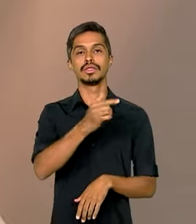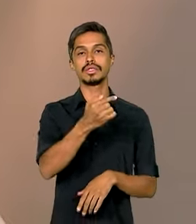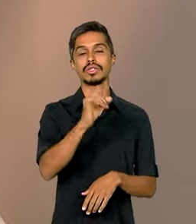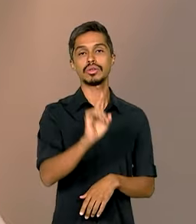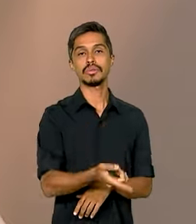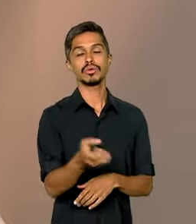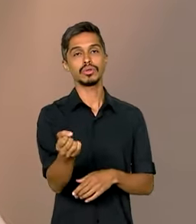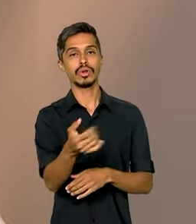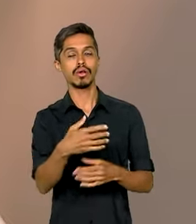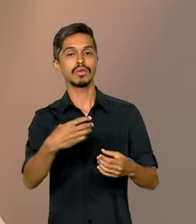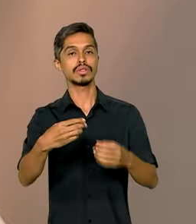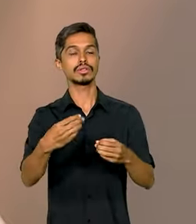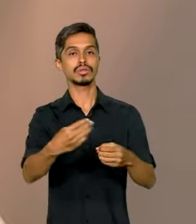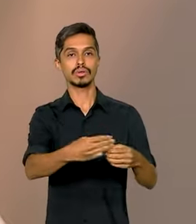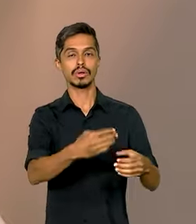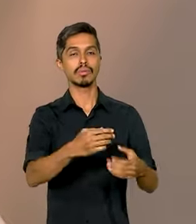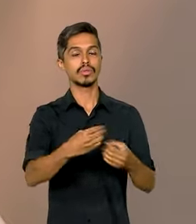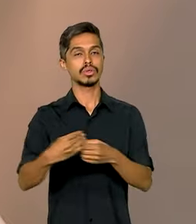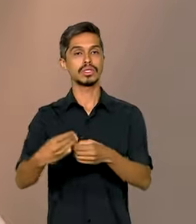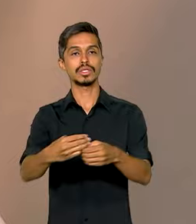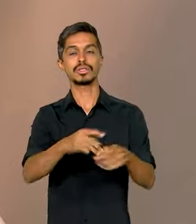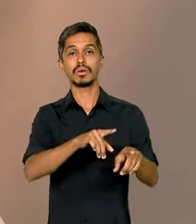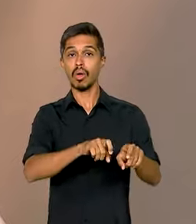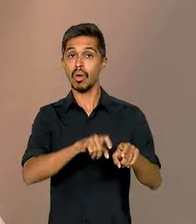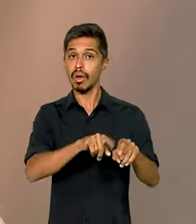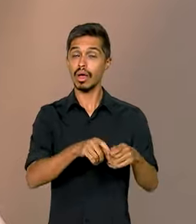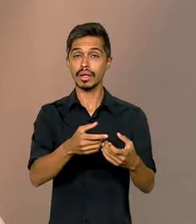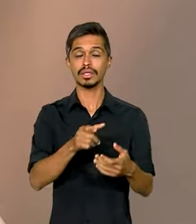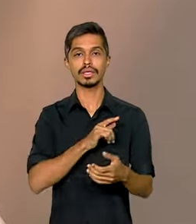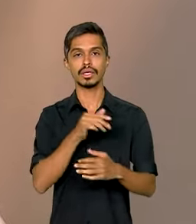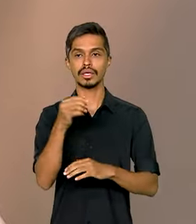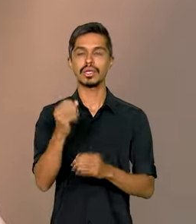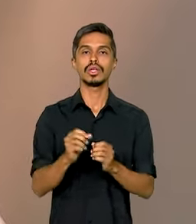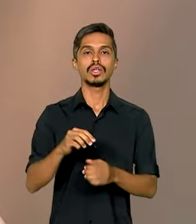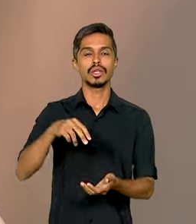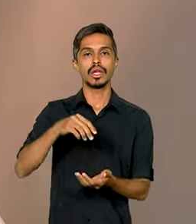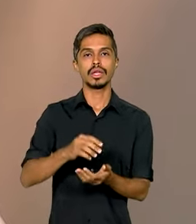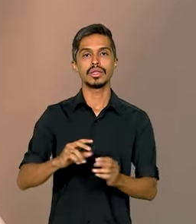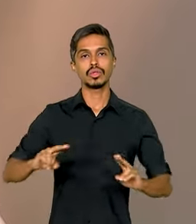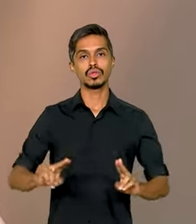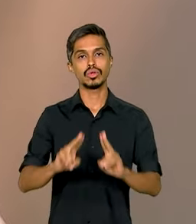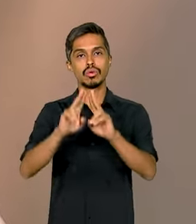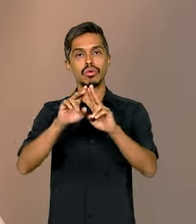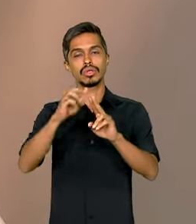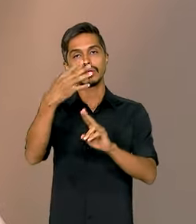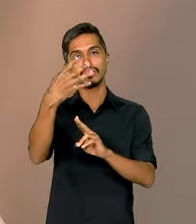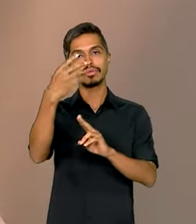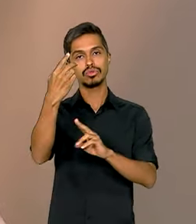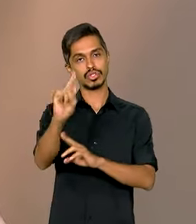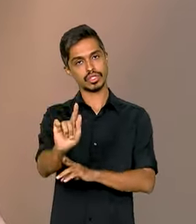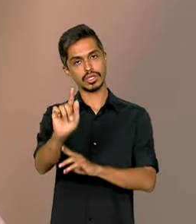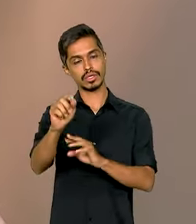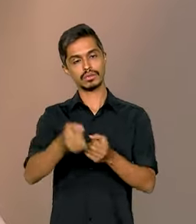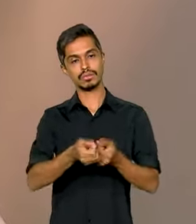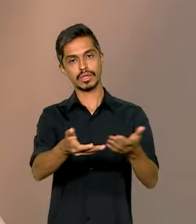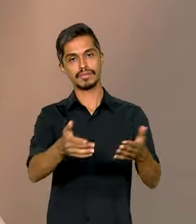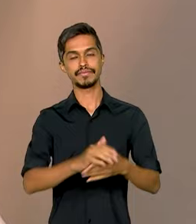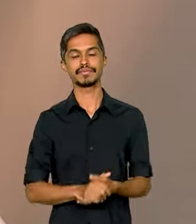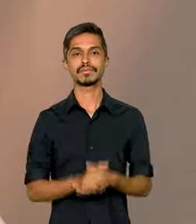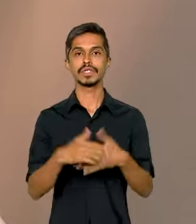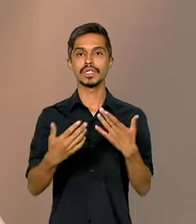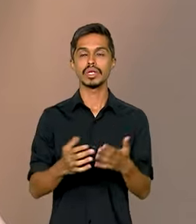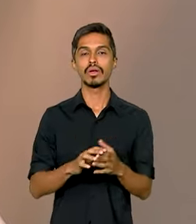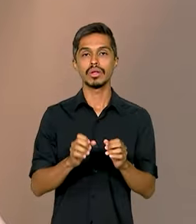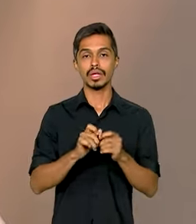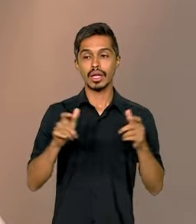comunidades rurais que vão receber torres de telefonia 4G nos próximos anos. A expansão da tecnologia